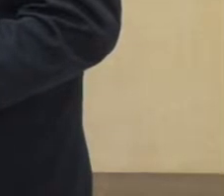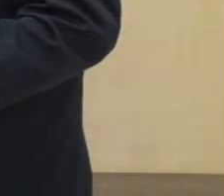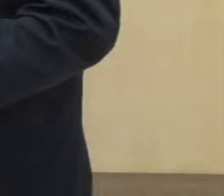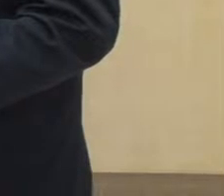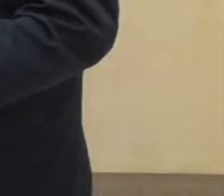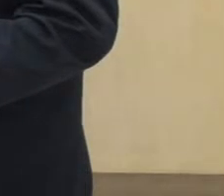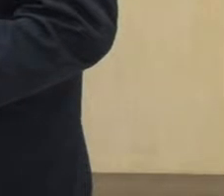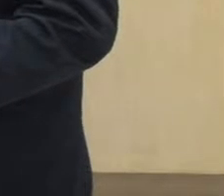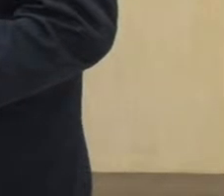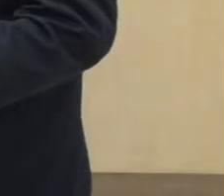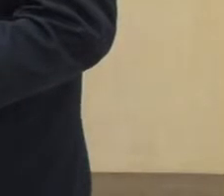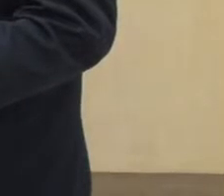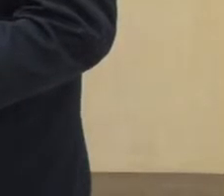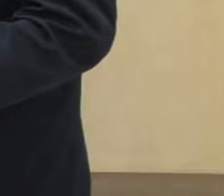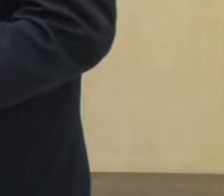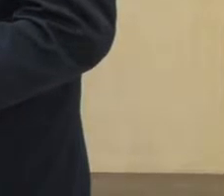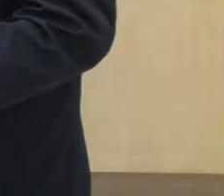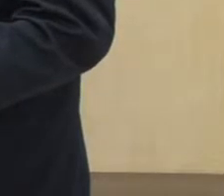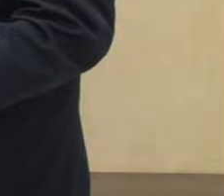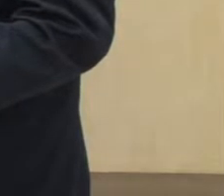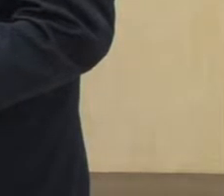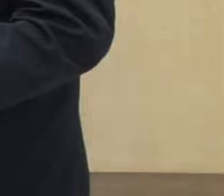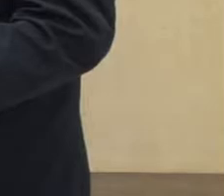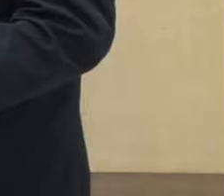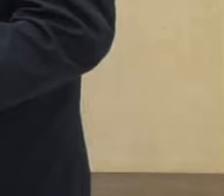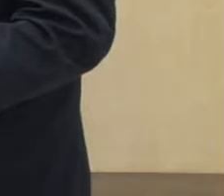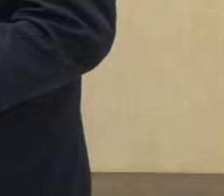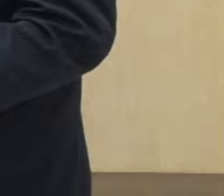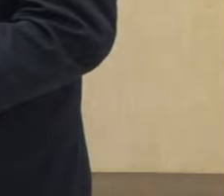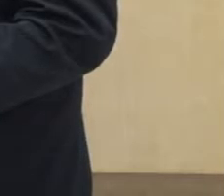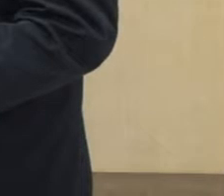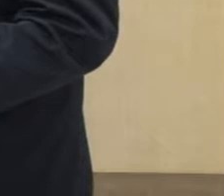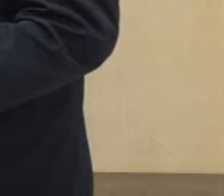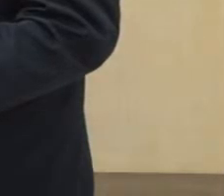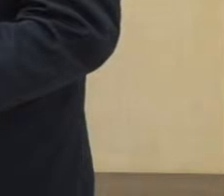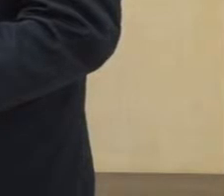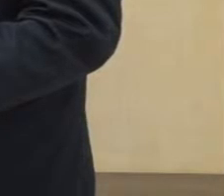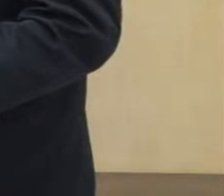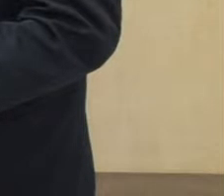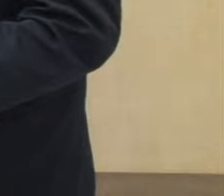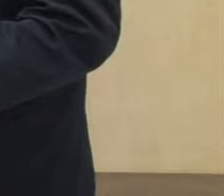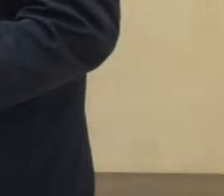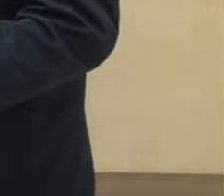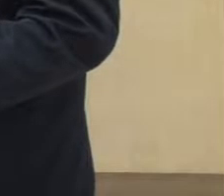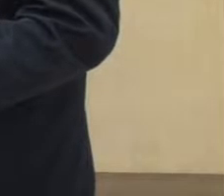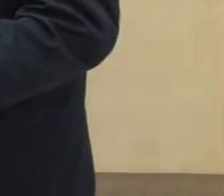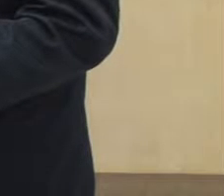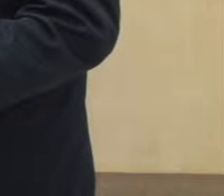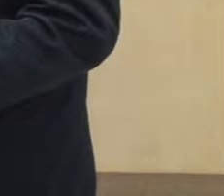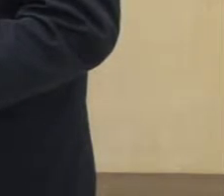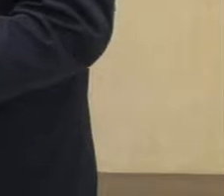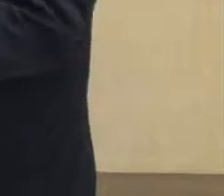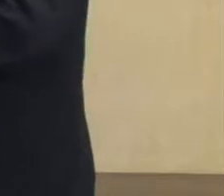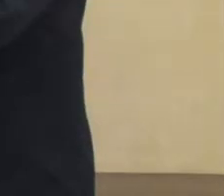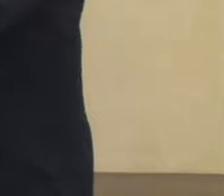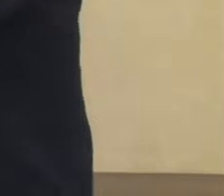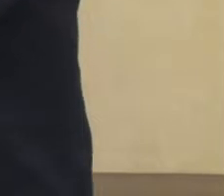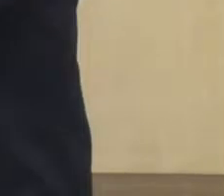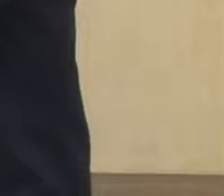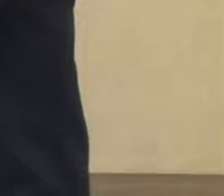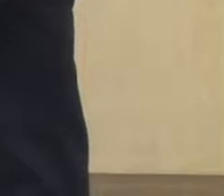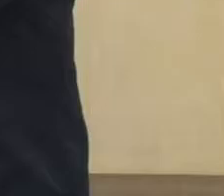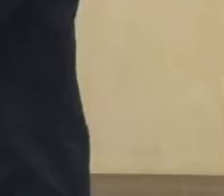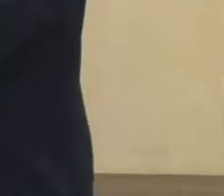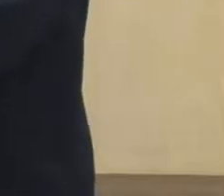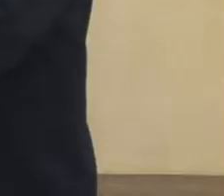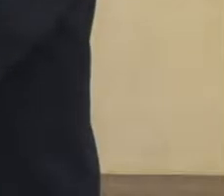com certeza, chegará a outras. Parabéns a todos, aos familiares e a você, especialmente. Muito obrigado. Nós vamos entregar, então,